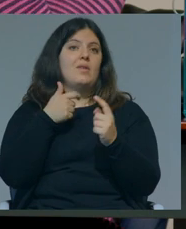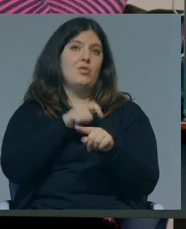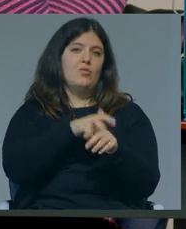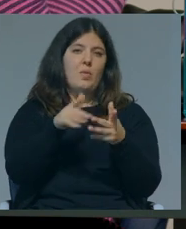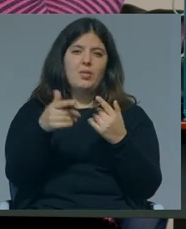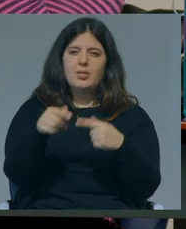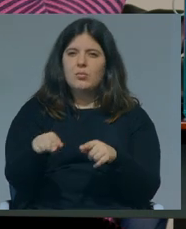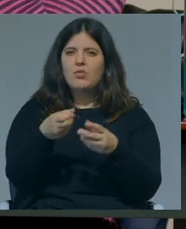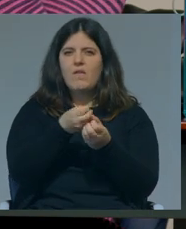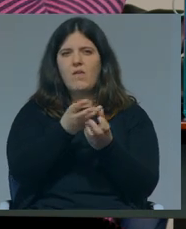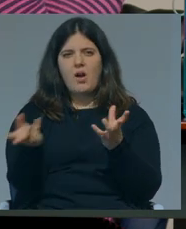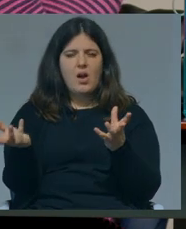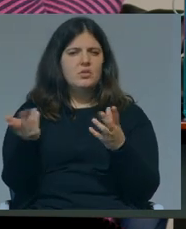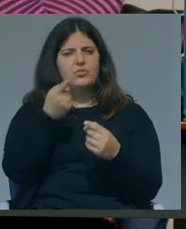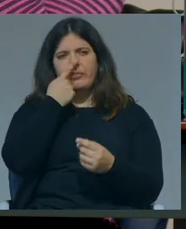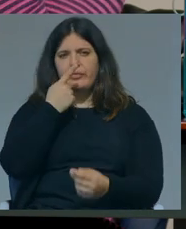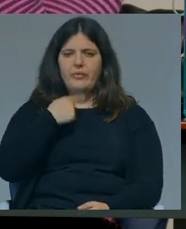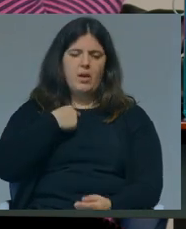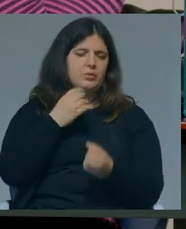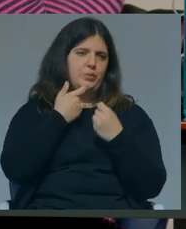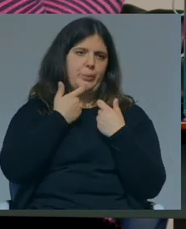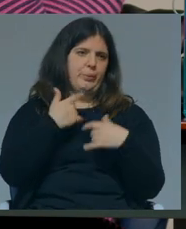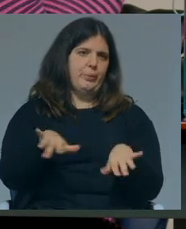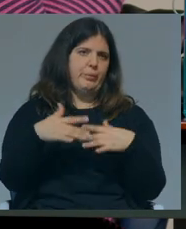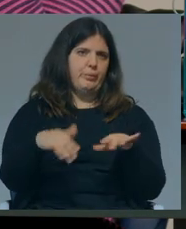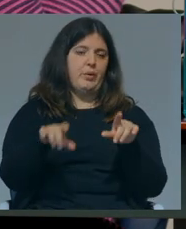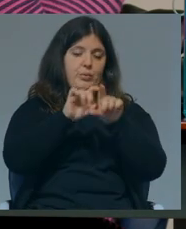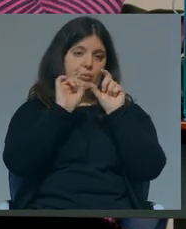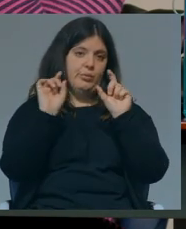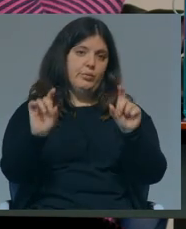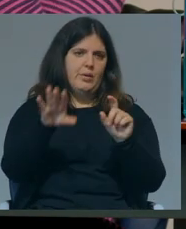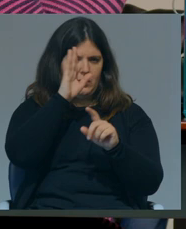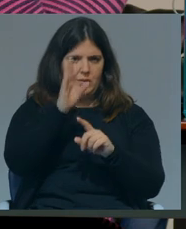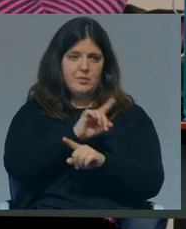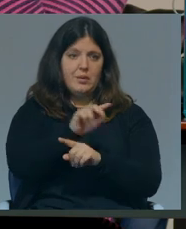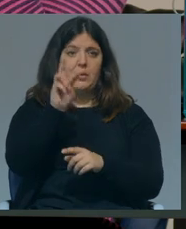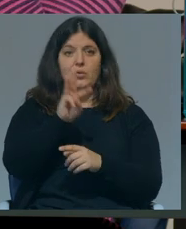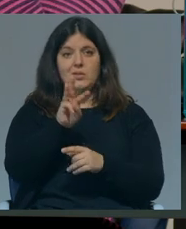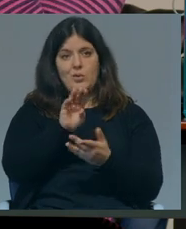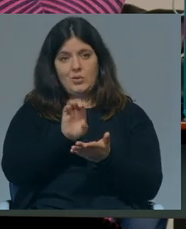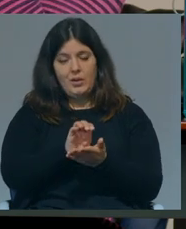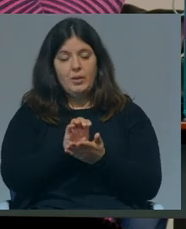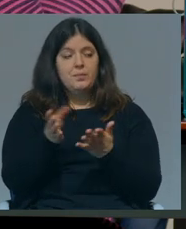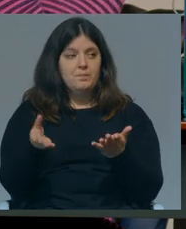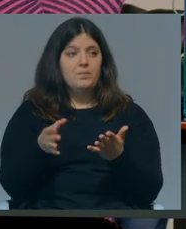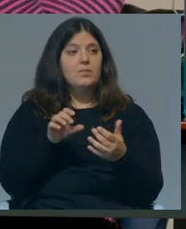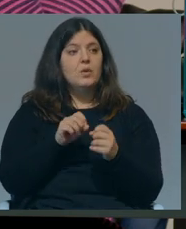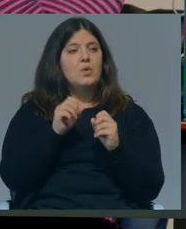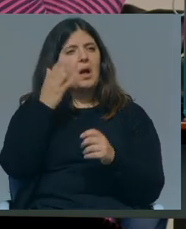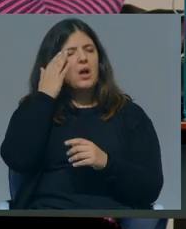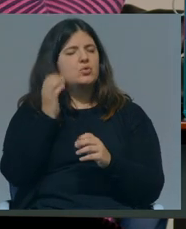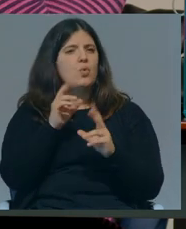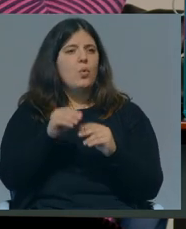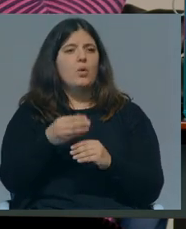imensas falhas a nível do ensino secundário, como vocês sabem, e do terceiro ciclo. Nunca acho